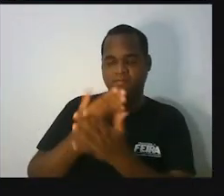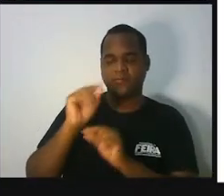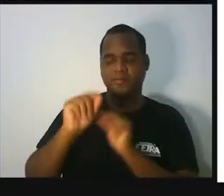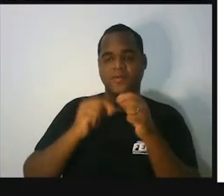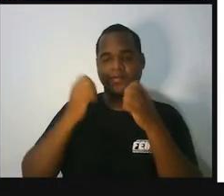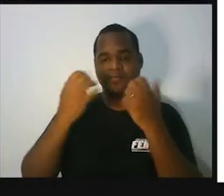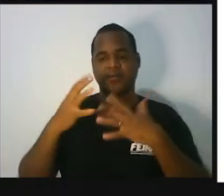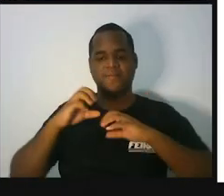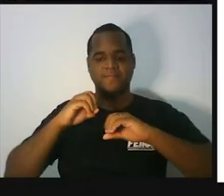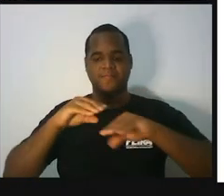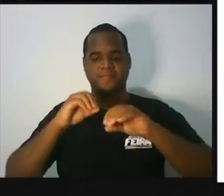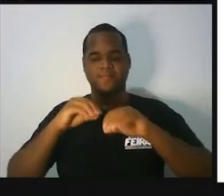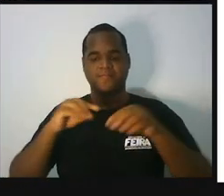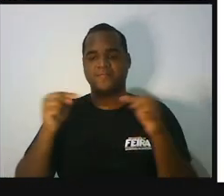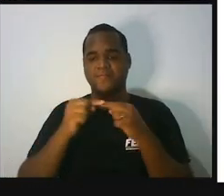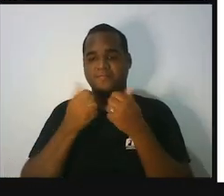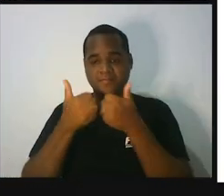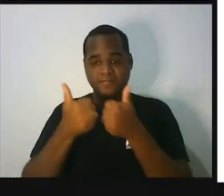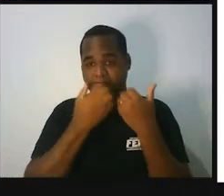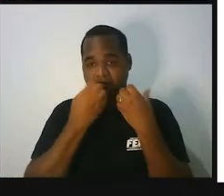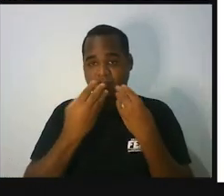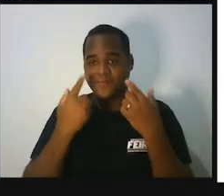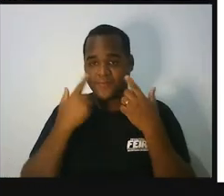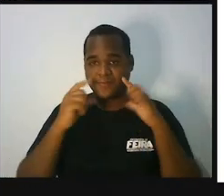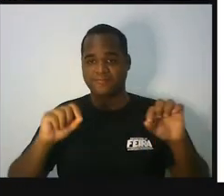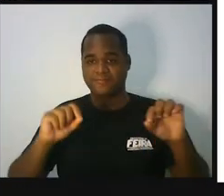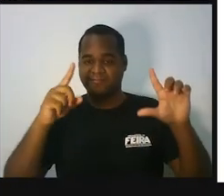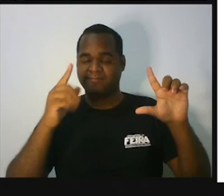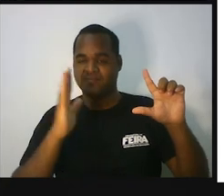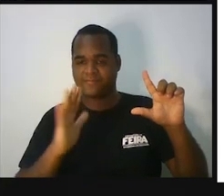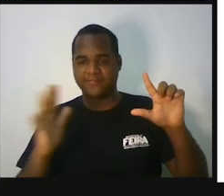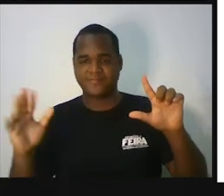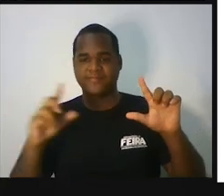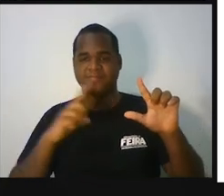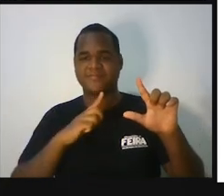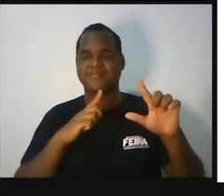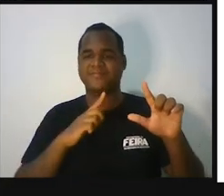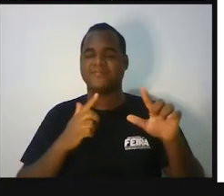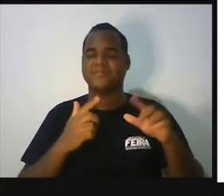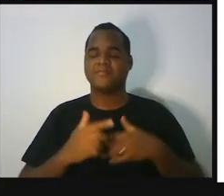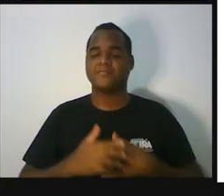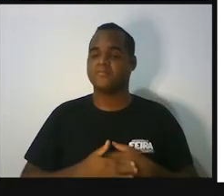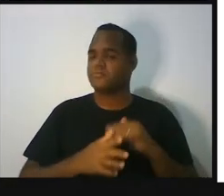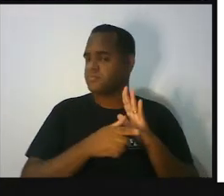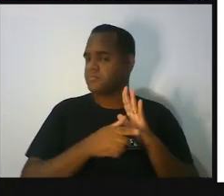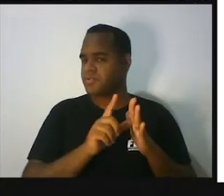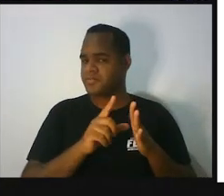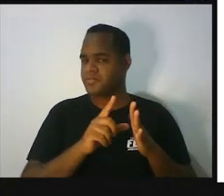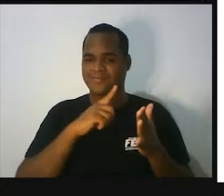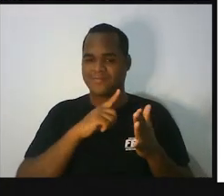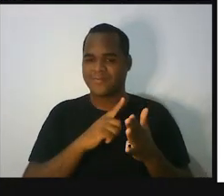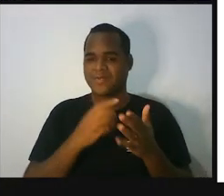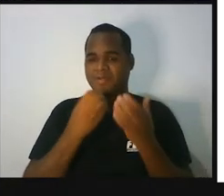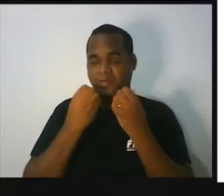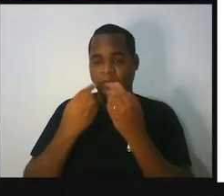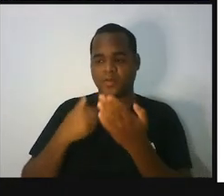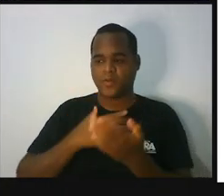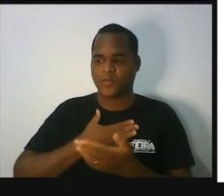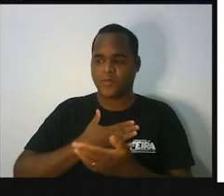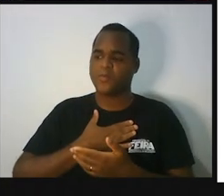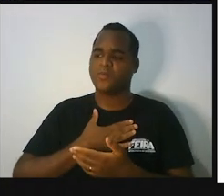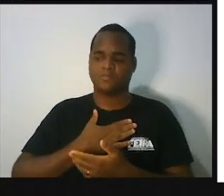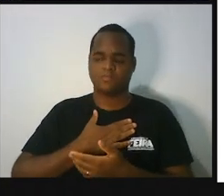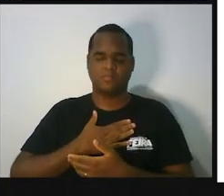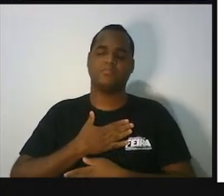nessa aula aqui. Olha só, tela aparecendo, tá? Antes disso, né, eu curti